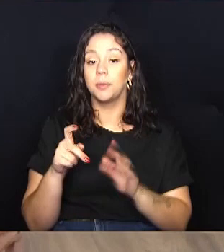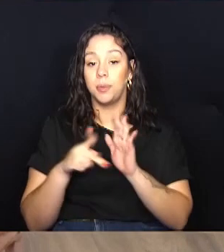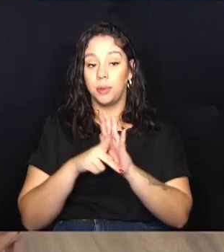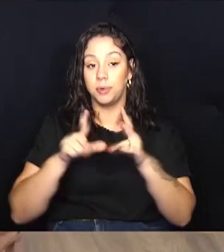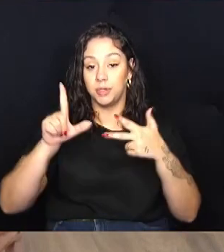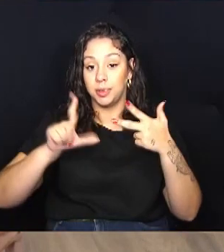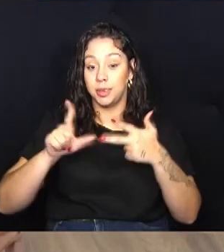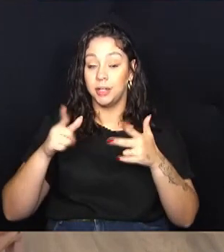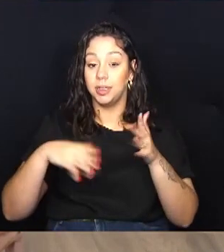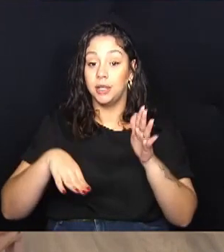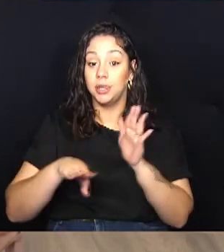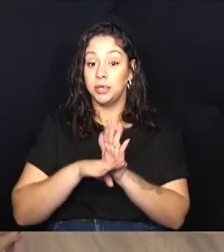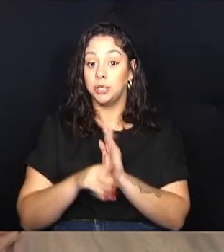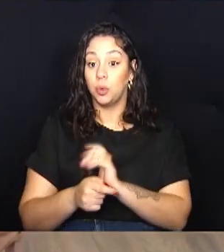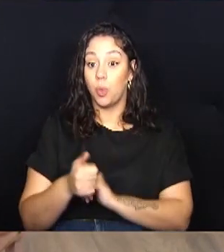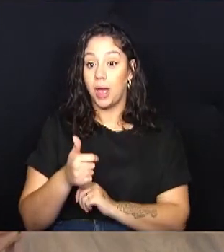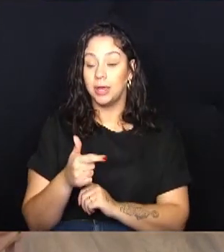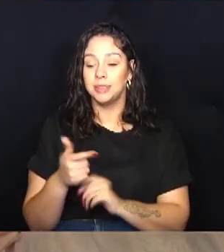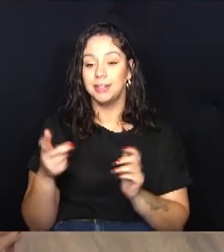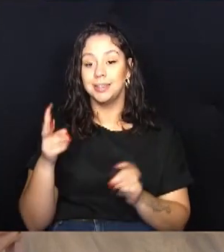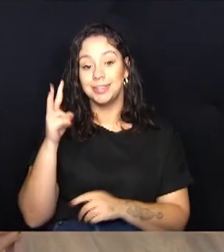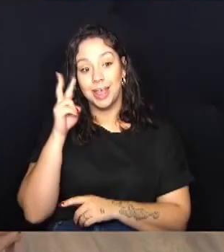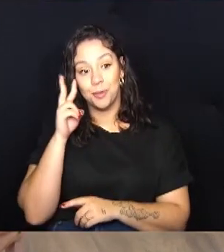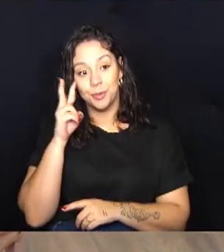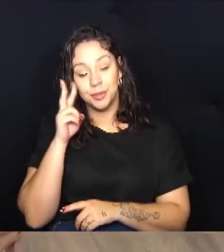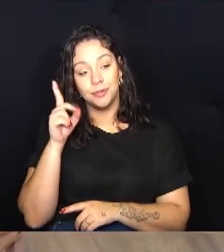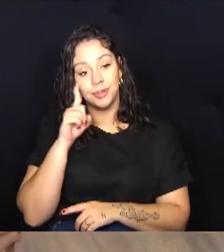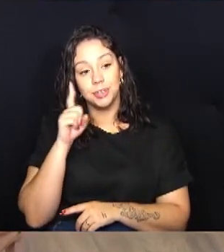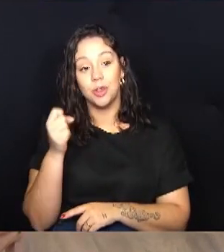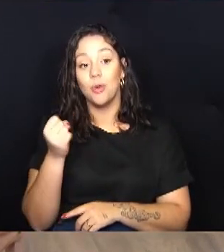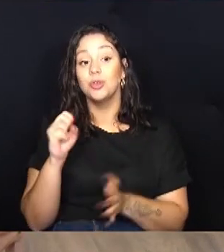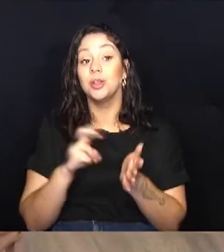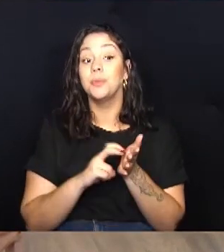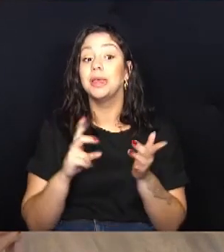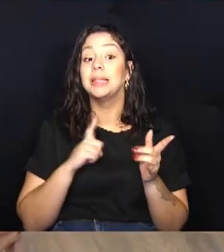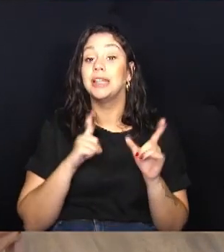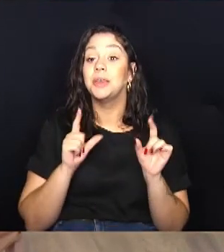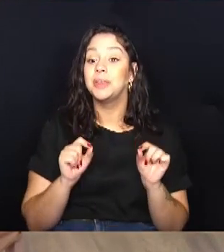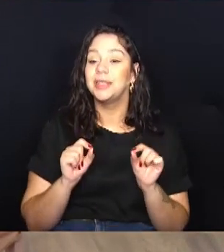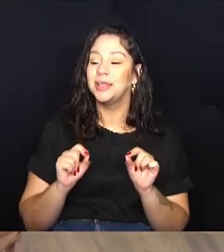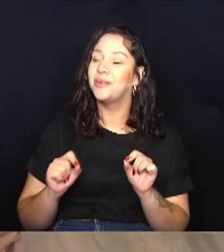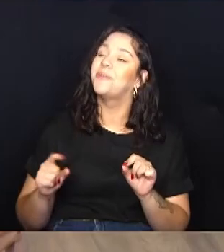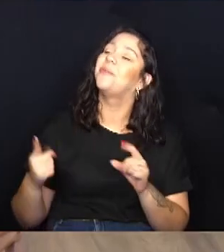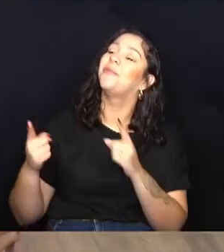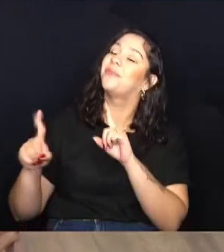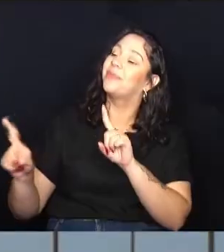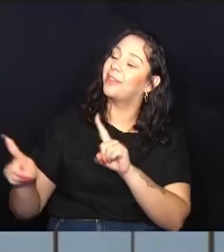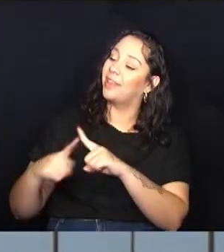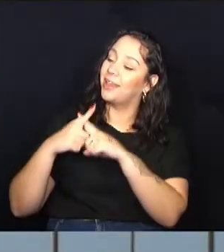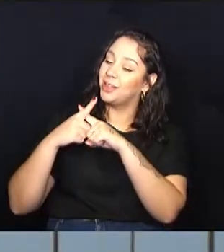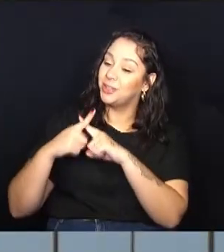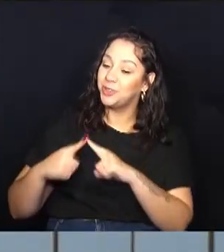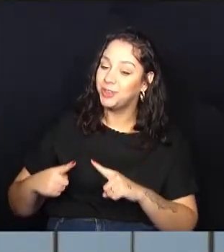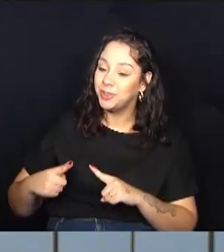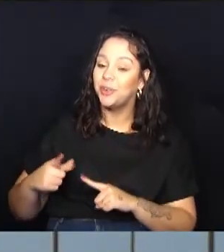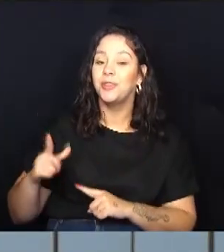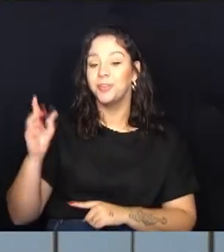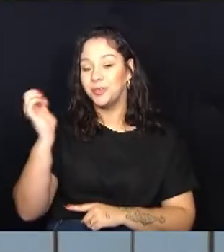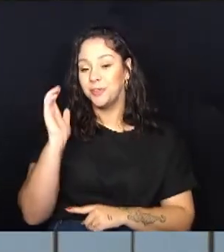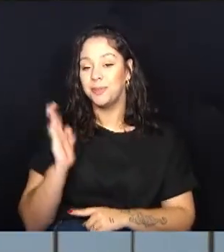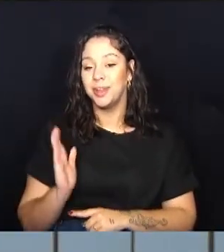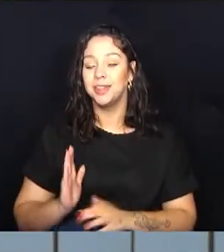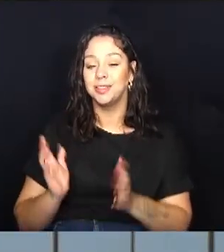Está chegando a hora, hein, Minabrionesta, segunda-feira, 8 da manhã. que que tem? Tem jogo do Brasil na Copa Feminina. E olha só, para